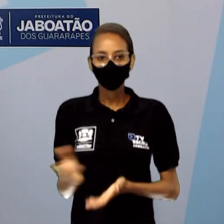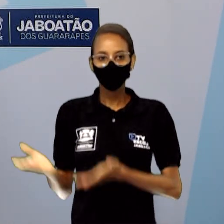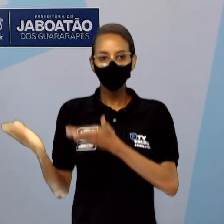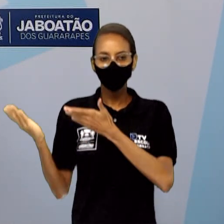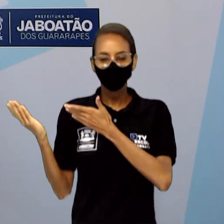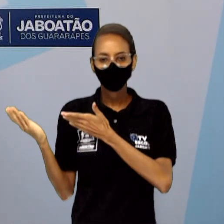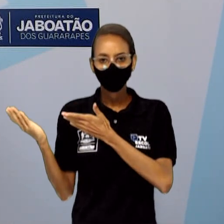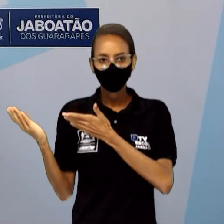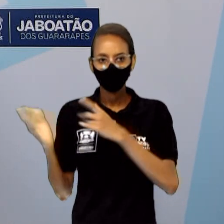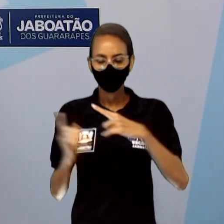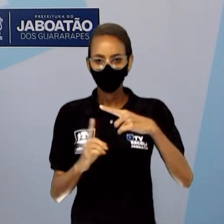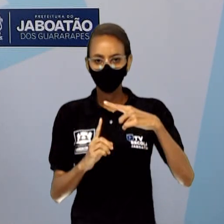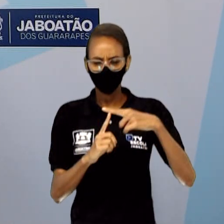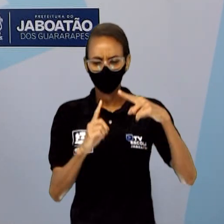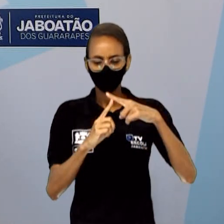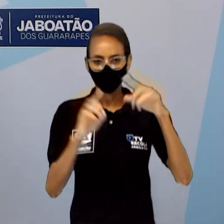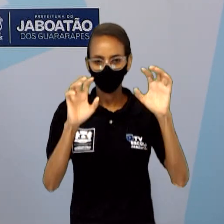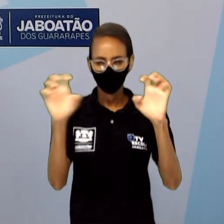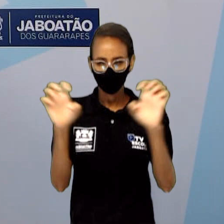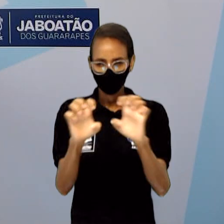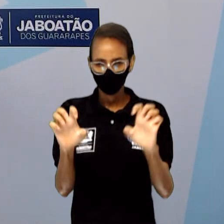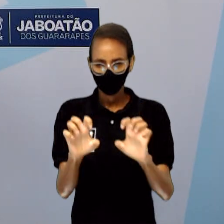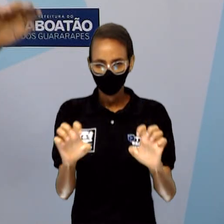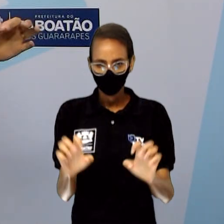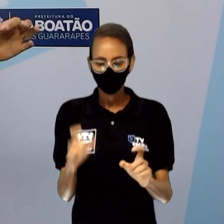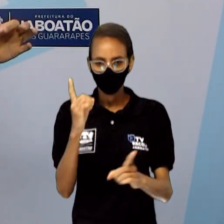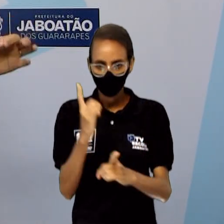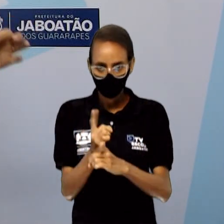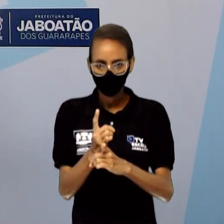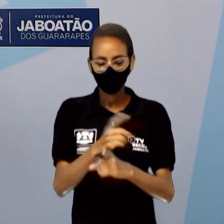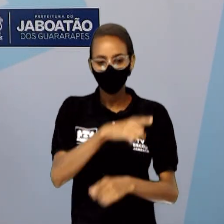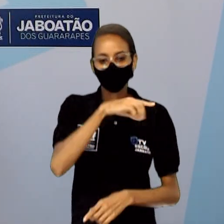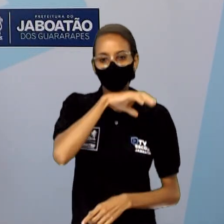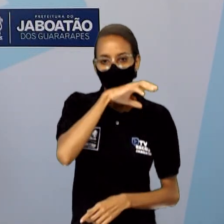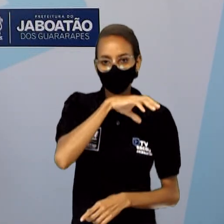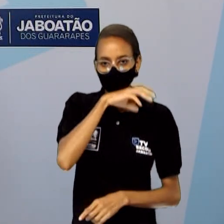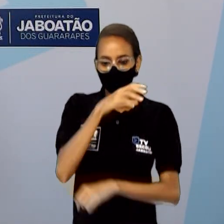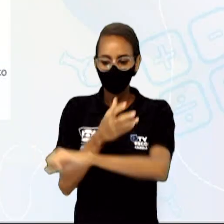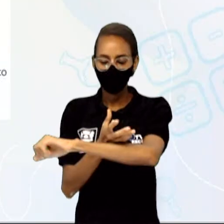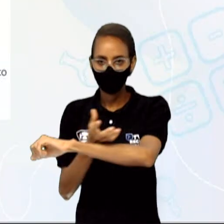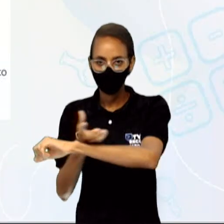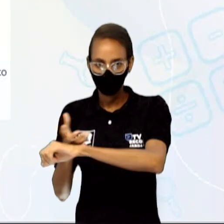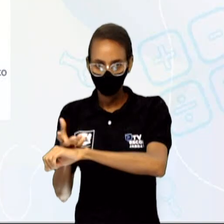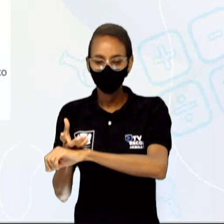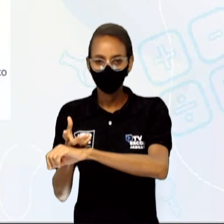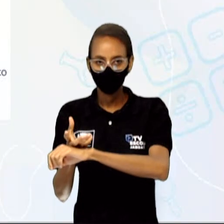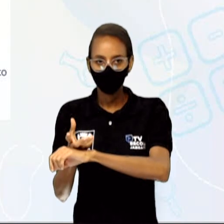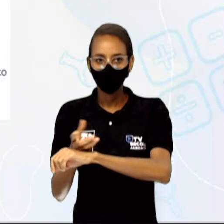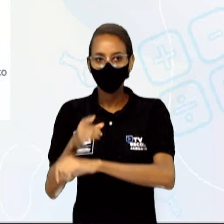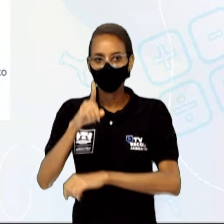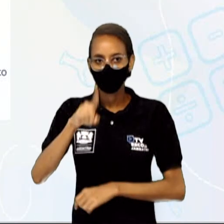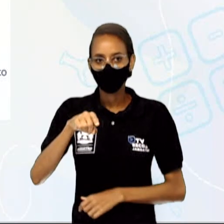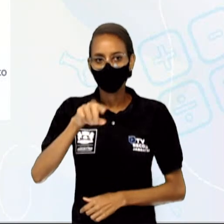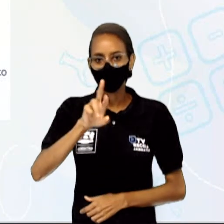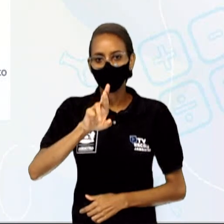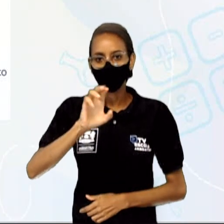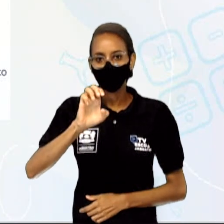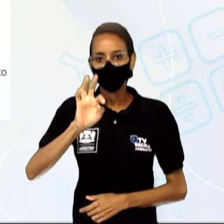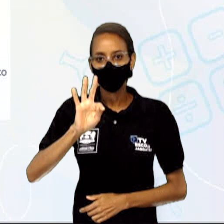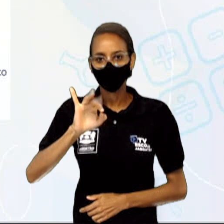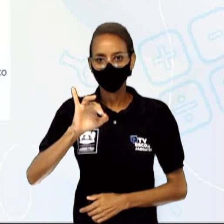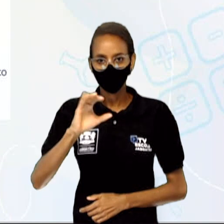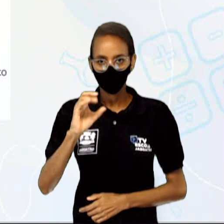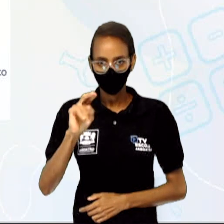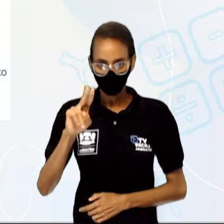Um das estruturas que pode ser encontrado tanto em células animais como em células vegetais é o retículo endoplasmático.